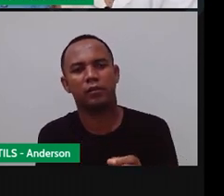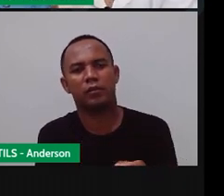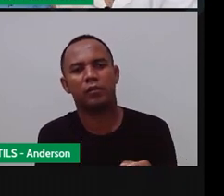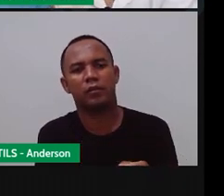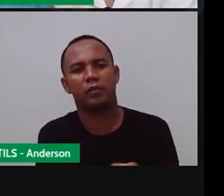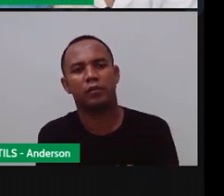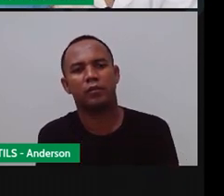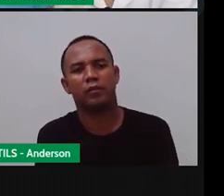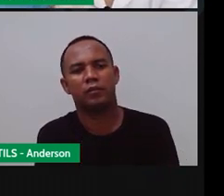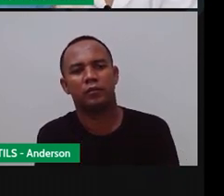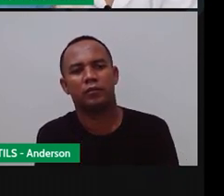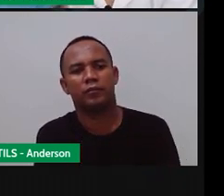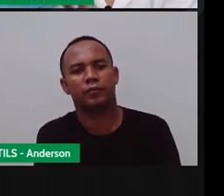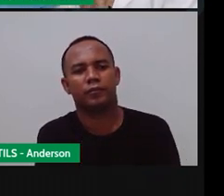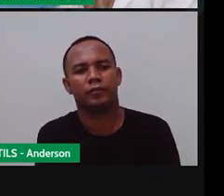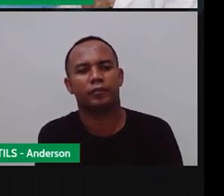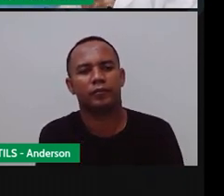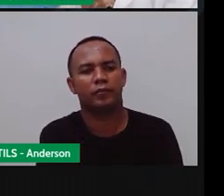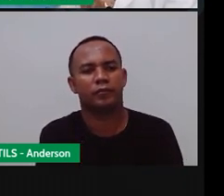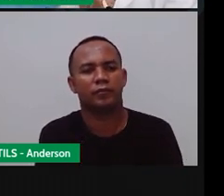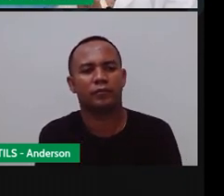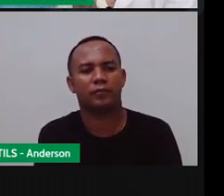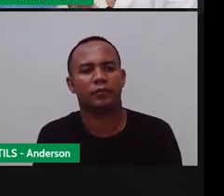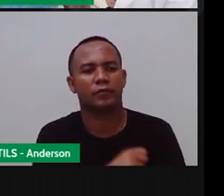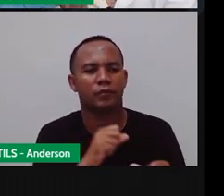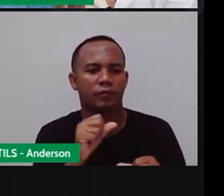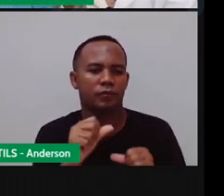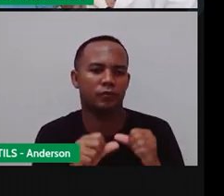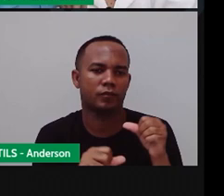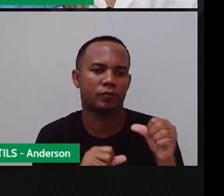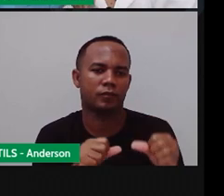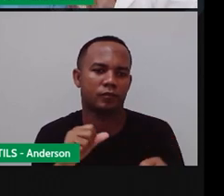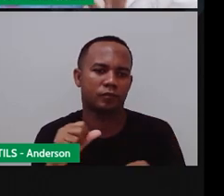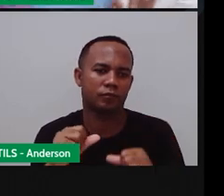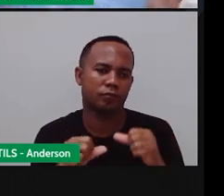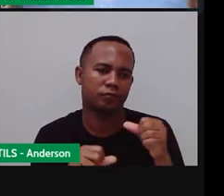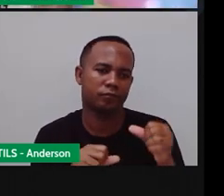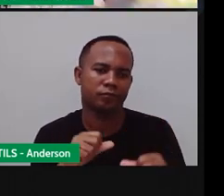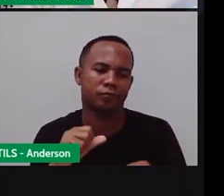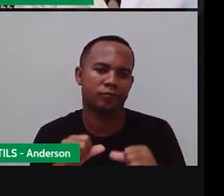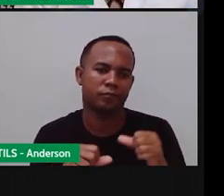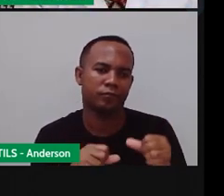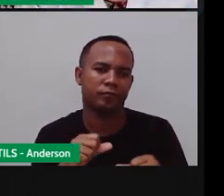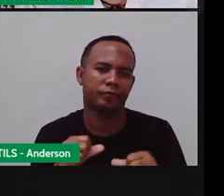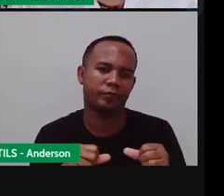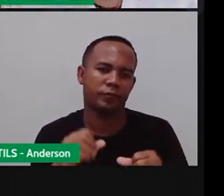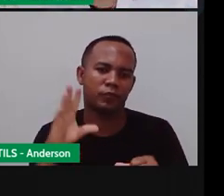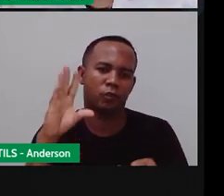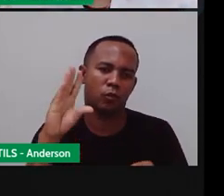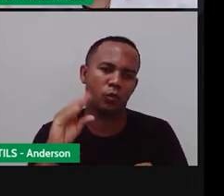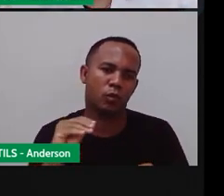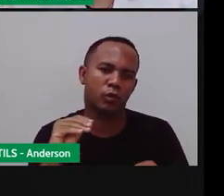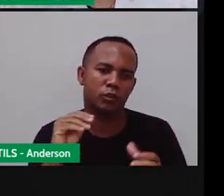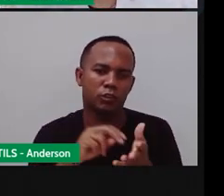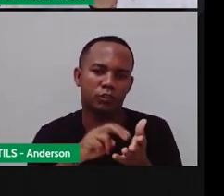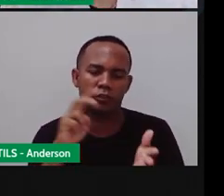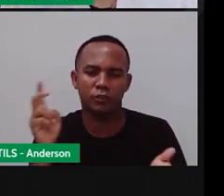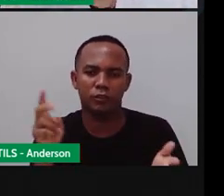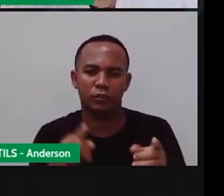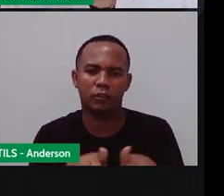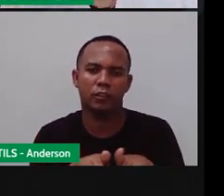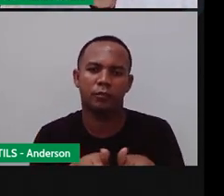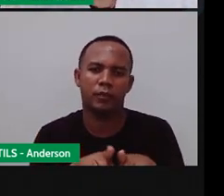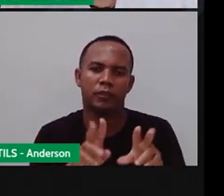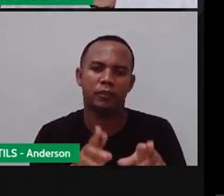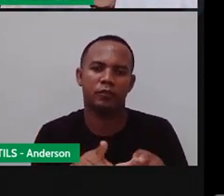medida que vai passando vai acontecendo o quê? Um lado fica iluminado e o outro escuro como tem na imagem como a Pró